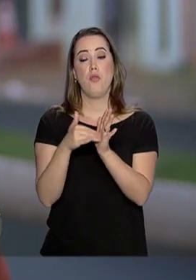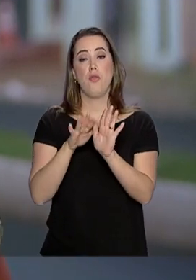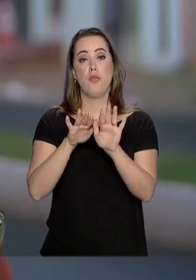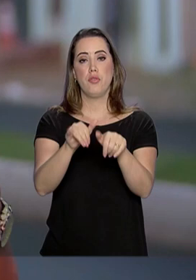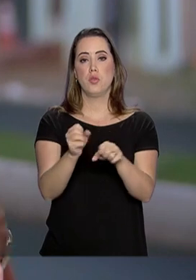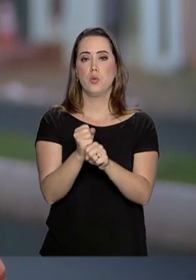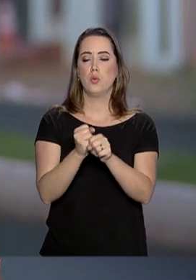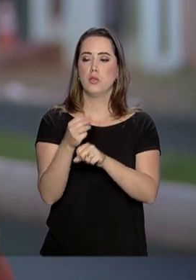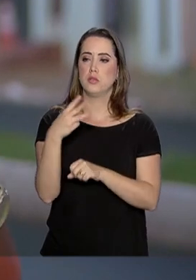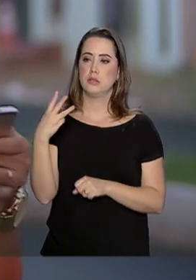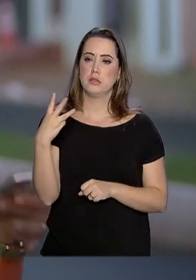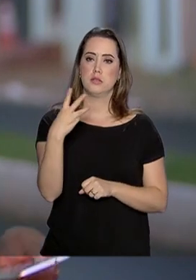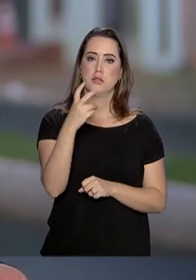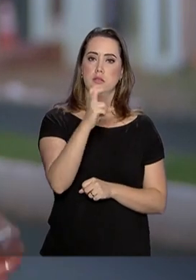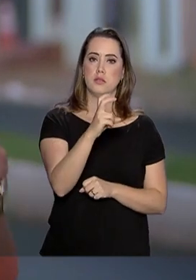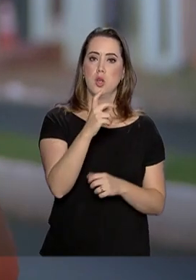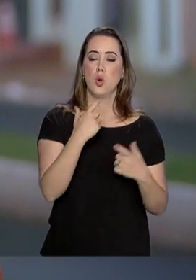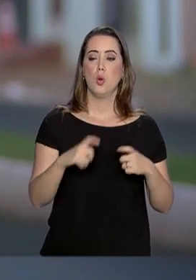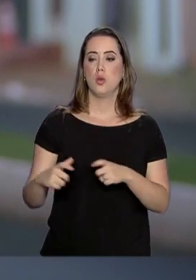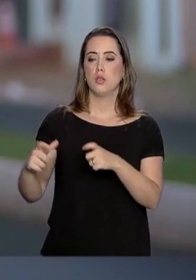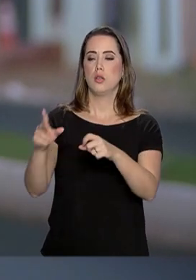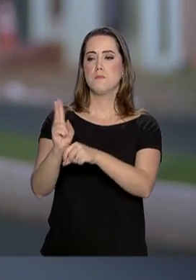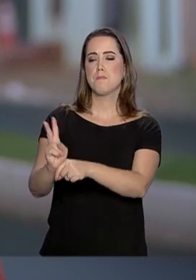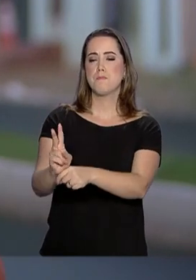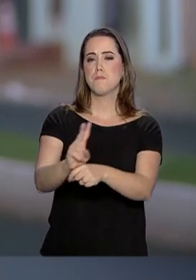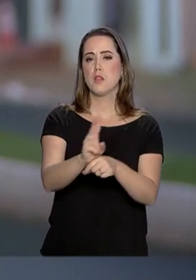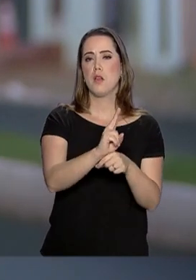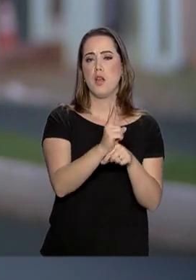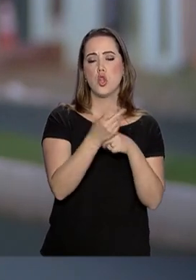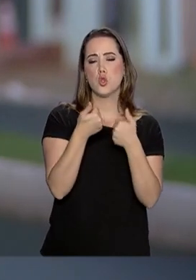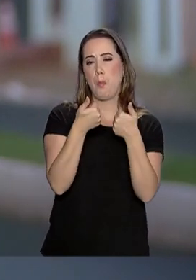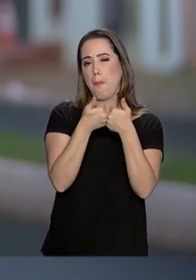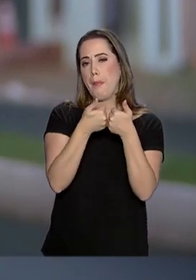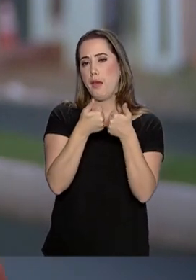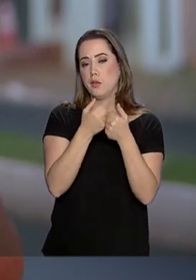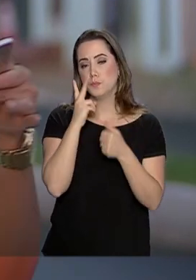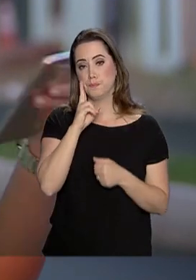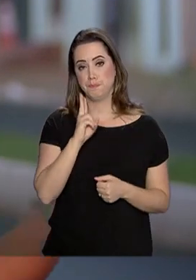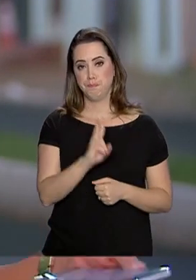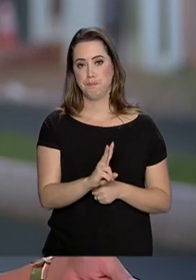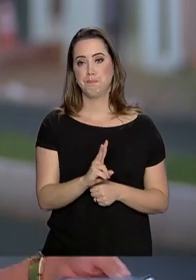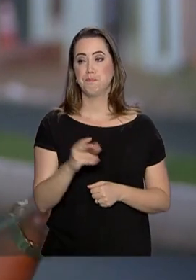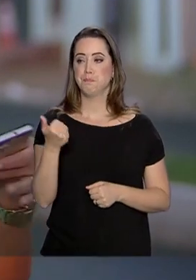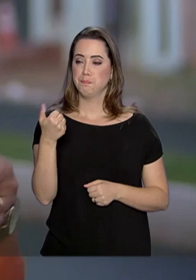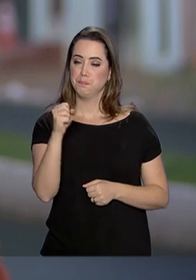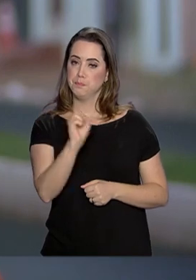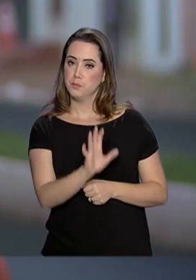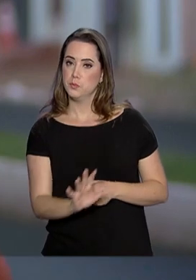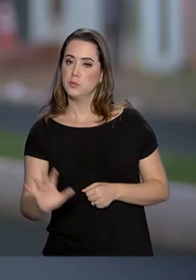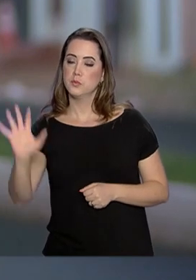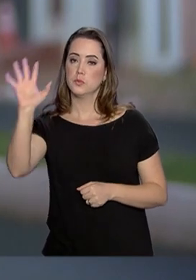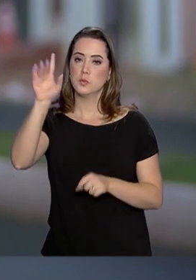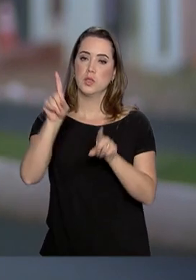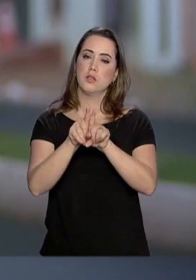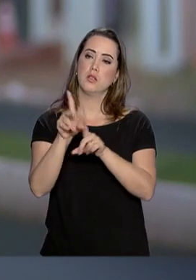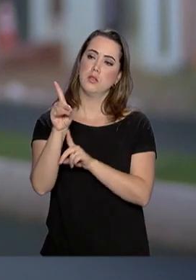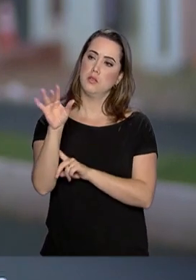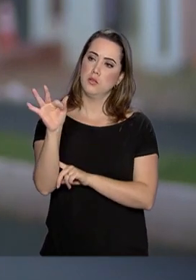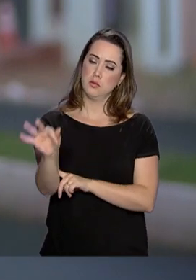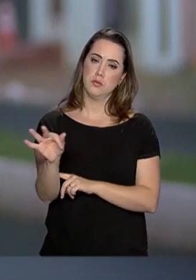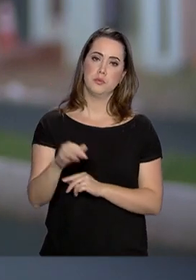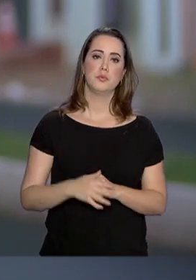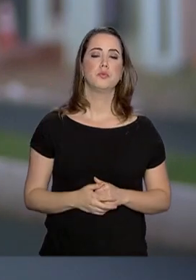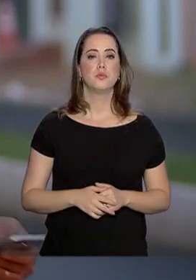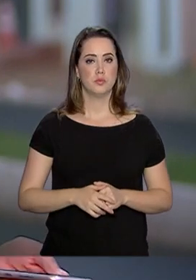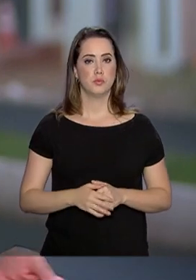335 estruturas fiscalizadas, vistoriadas pela ANEL em 18 estados e também no Distrito